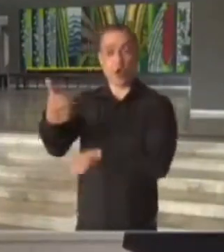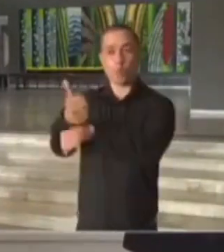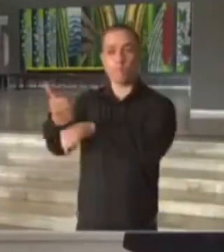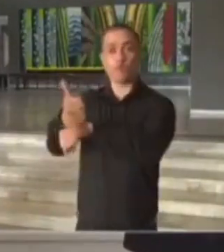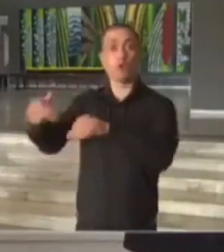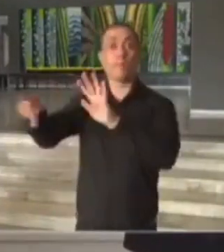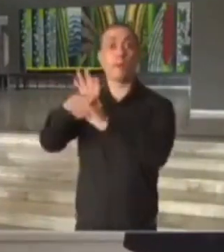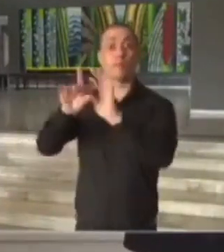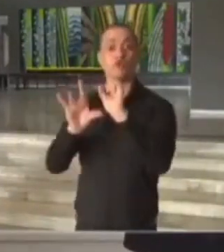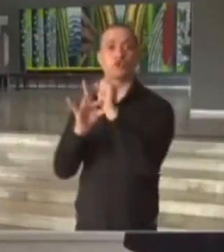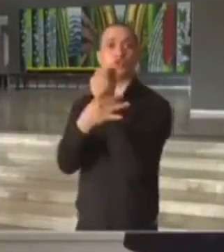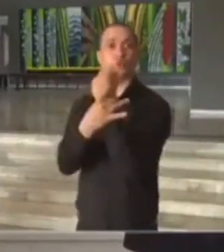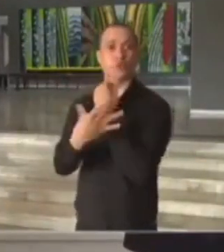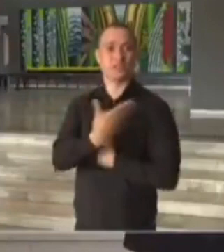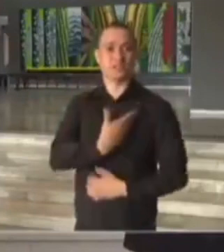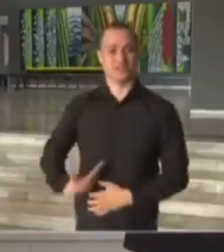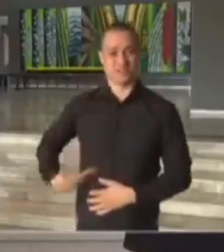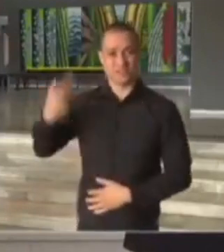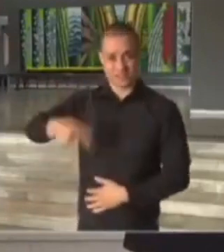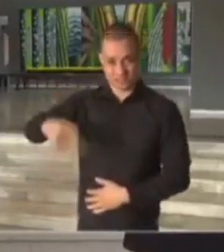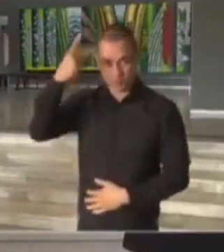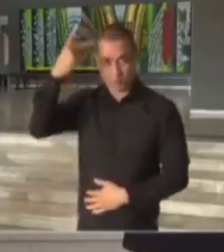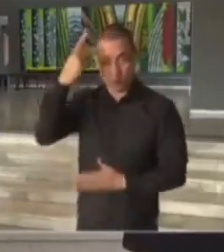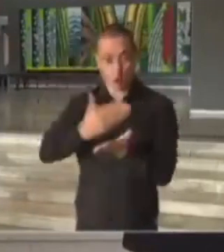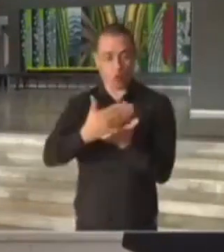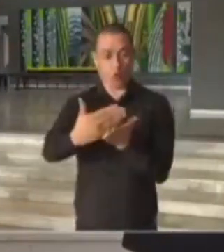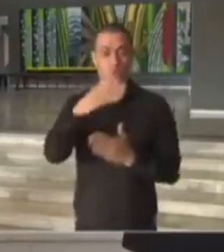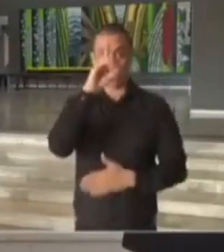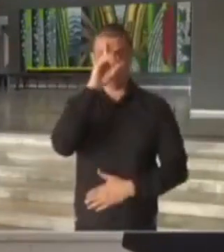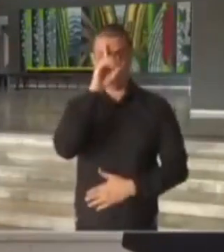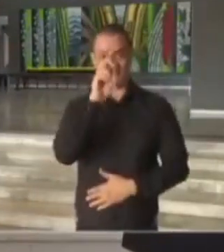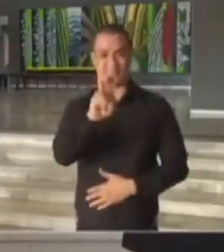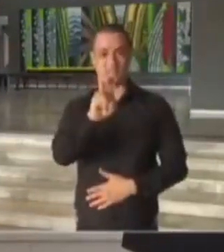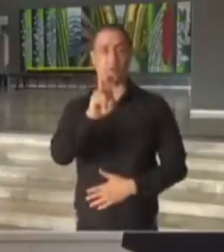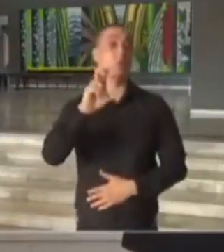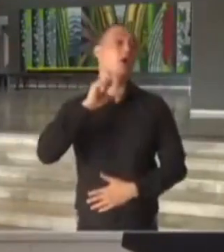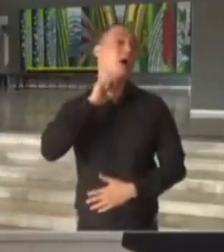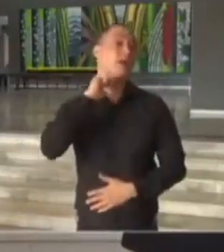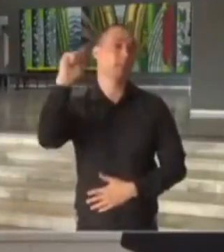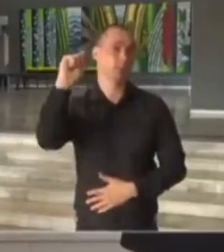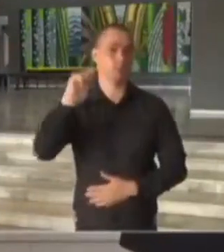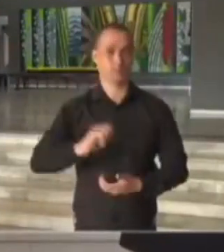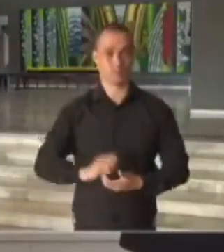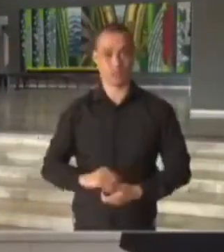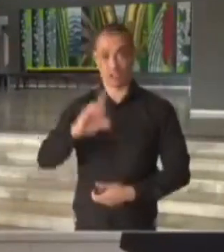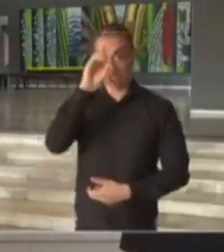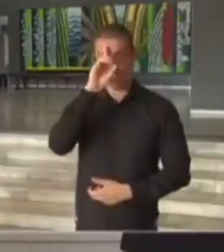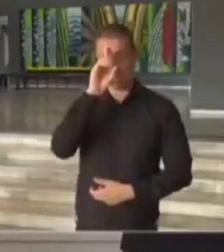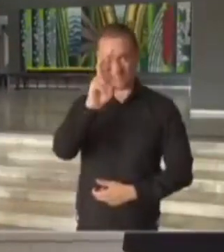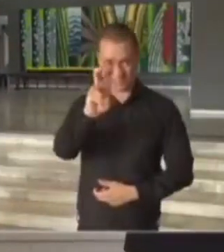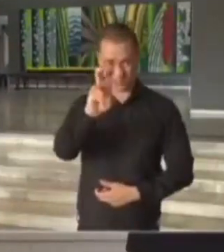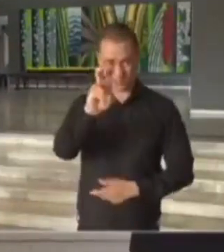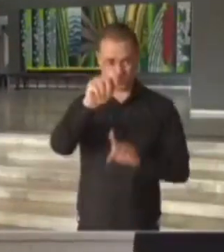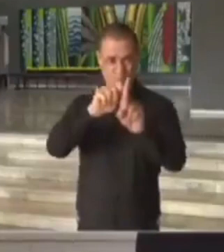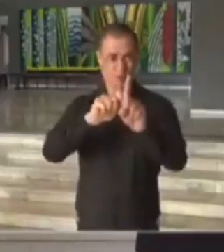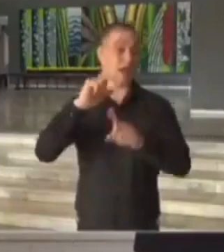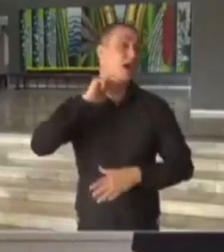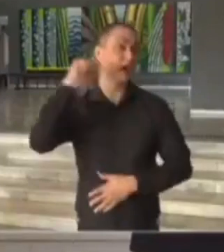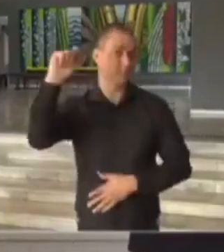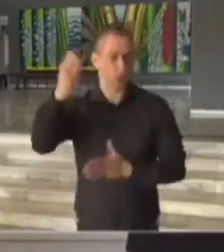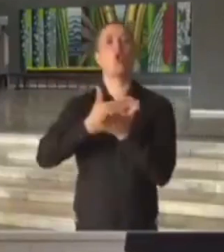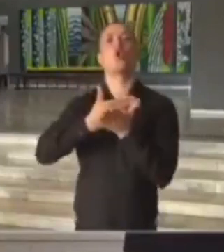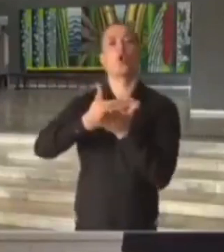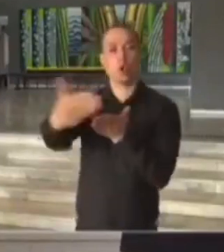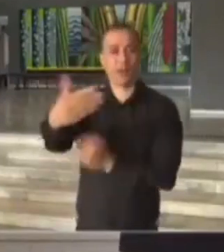pública no Estado de São Paulo começa no dia 5 de abril. No dia 5 de abril, o governo do Estado de São Paulo